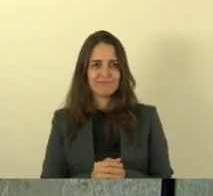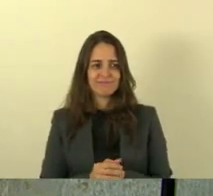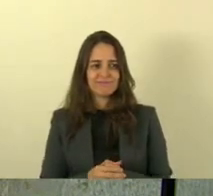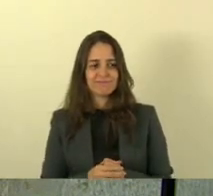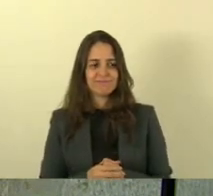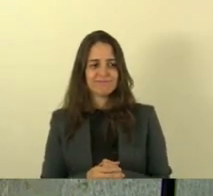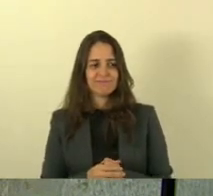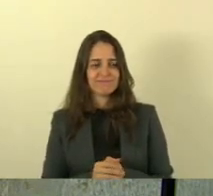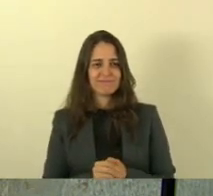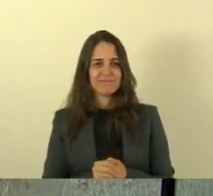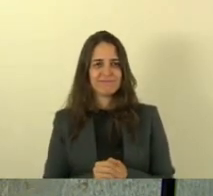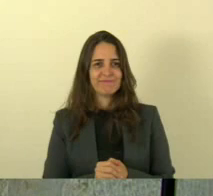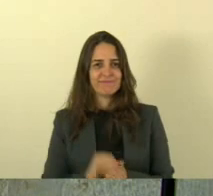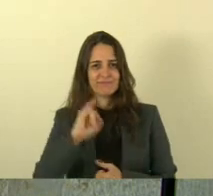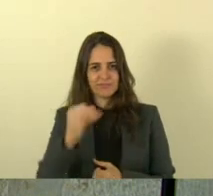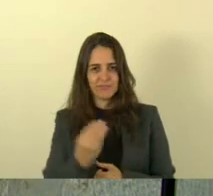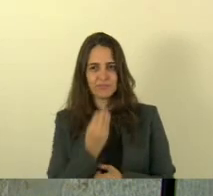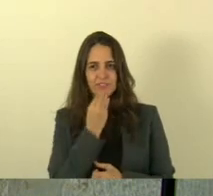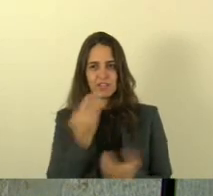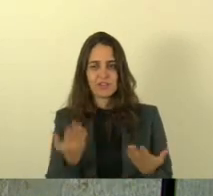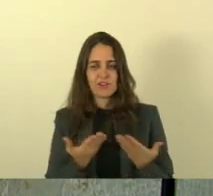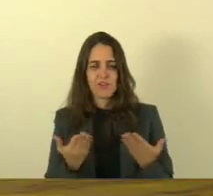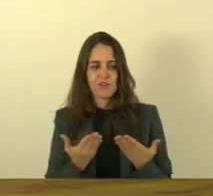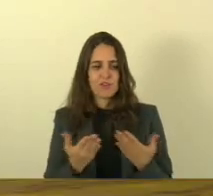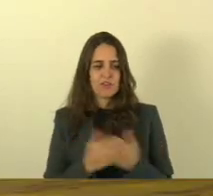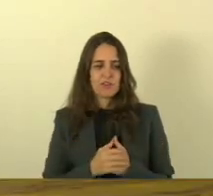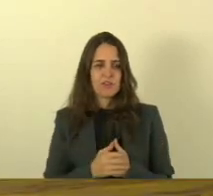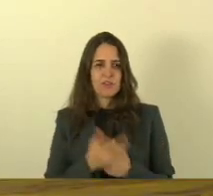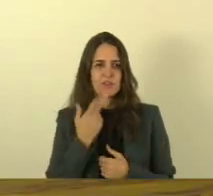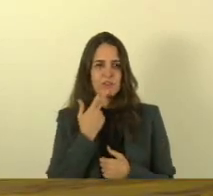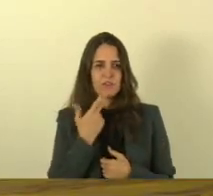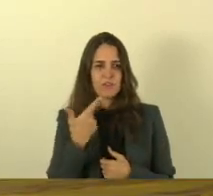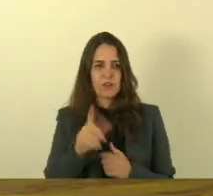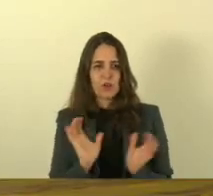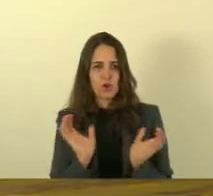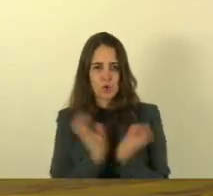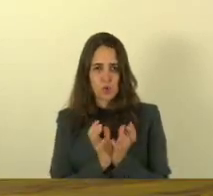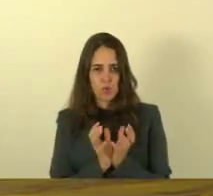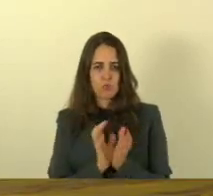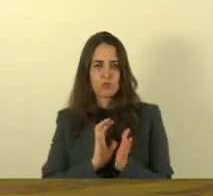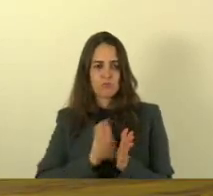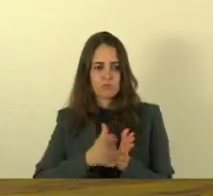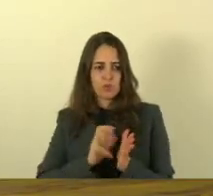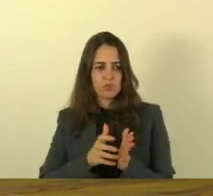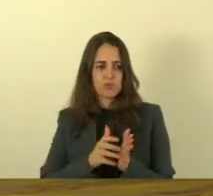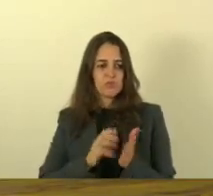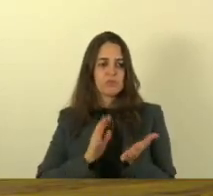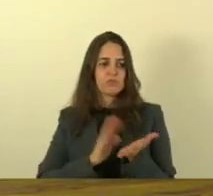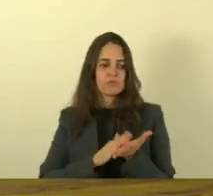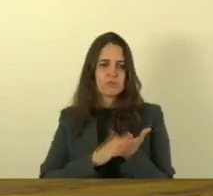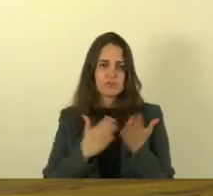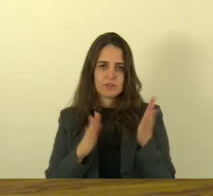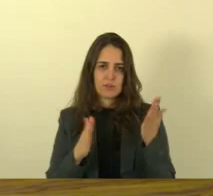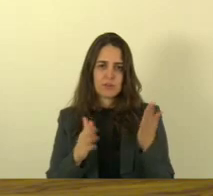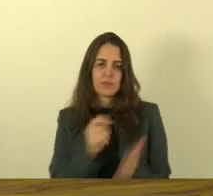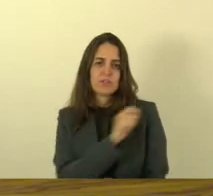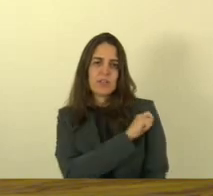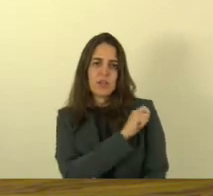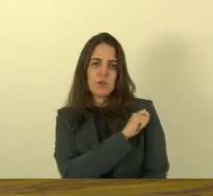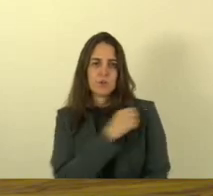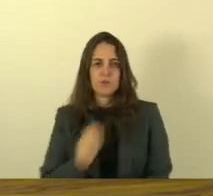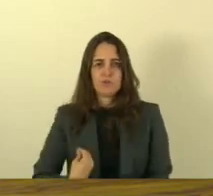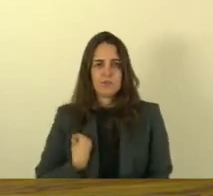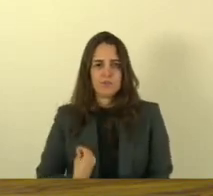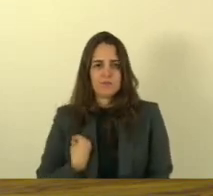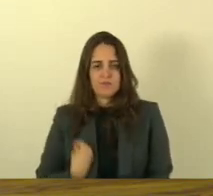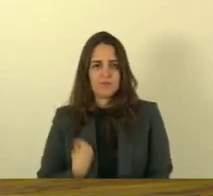eu vou aproveitar a oportunidade para falar pelo bloco saudando os estudantes que se encontram